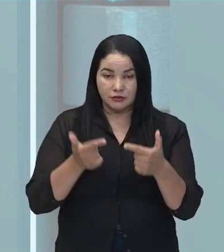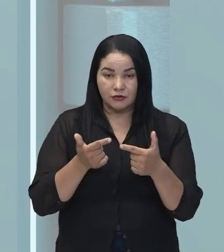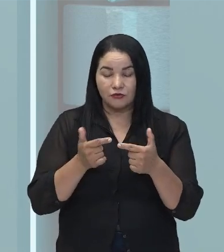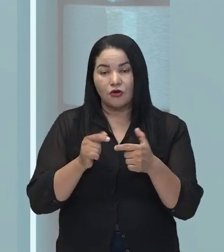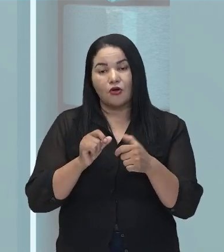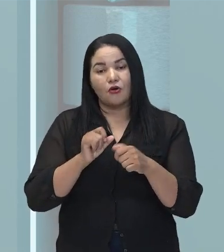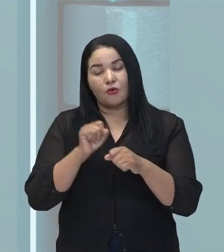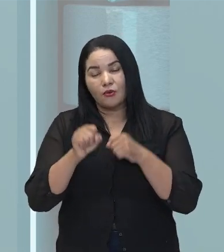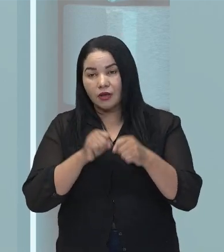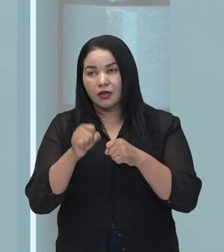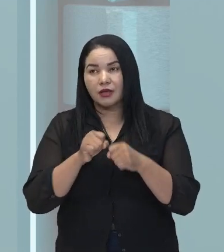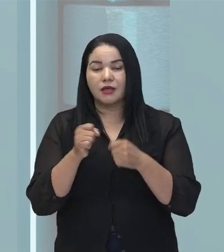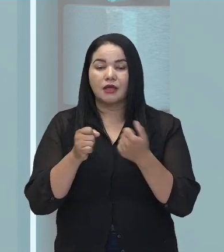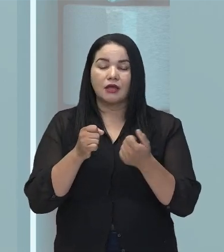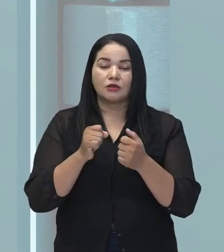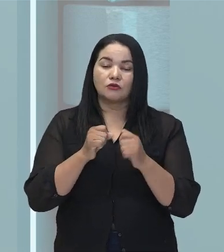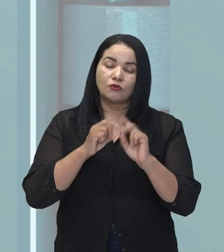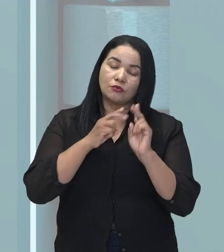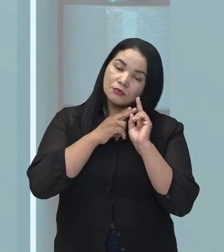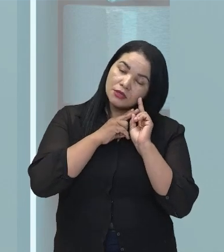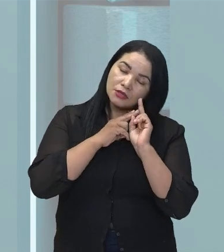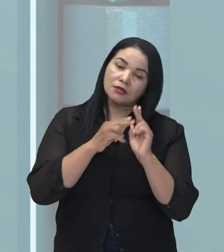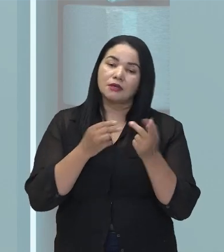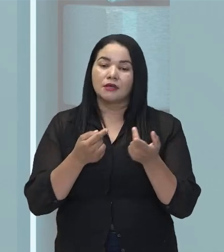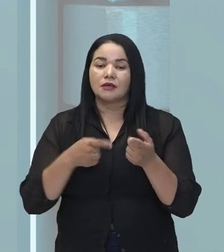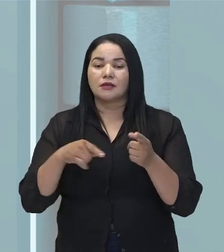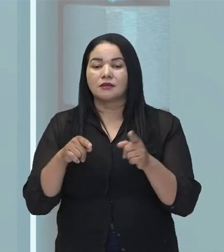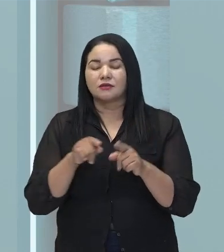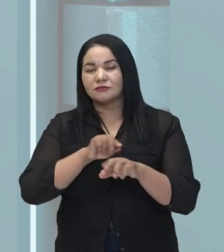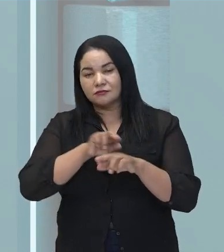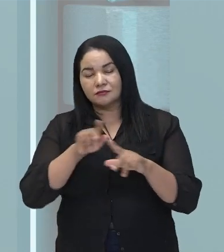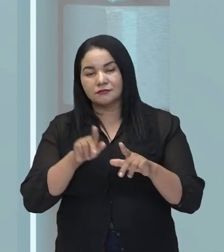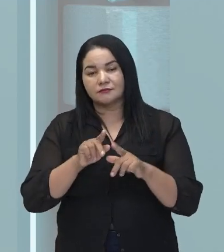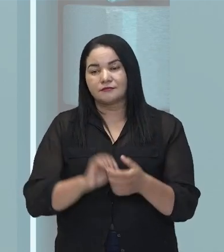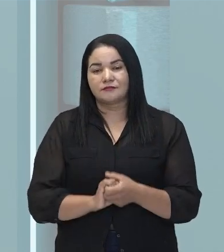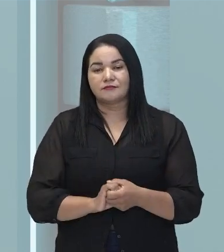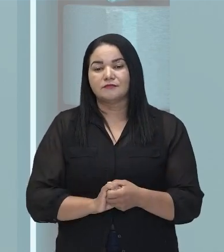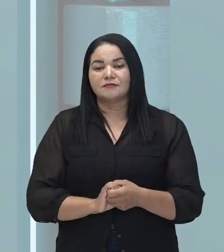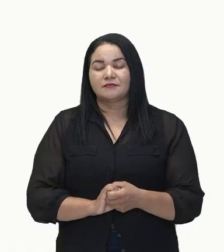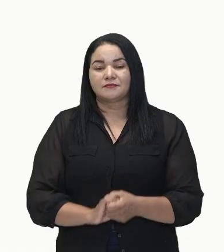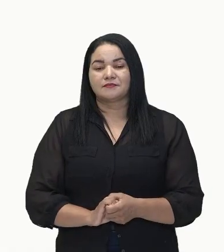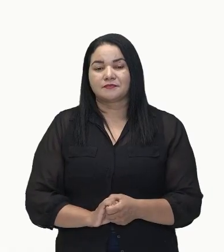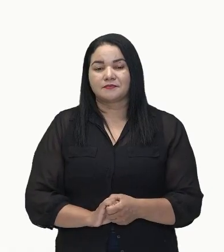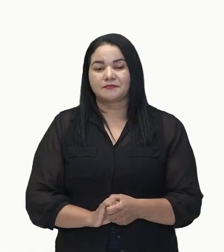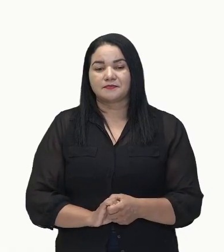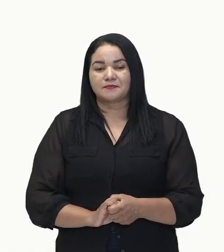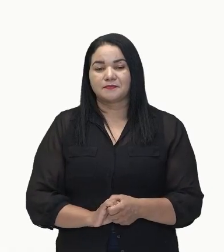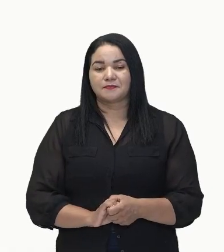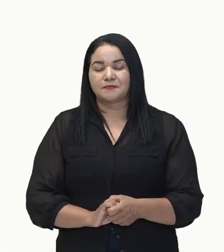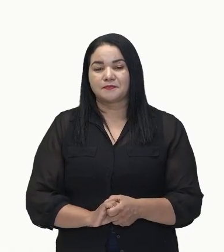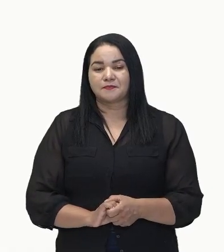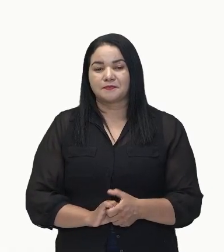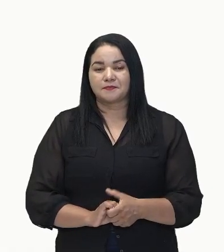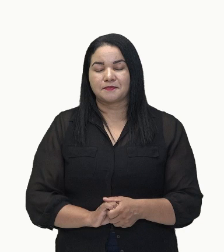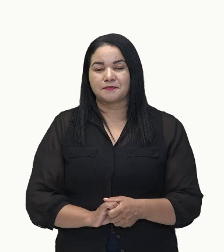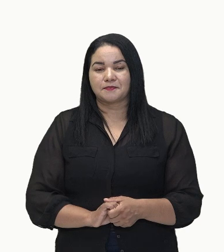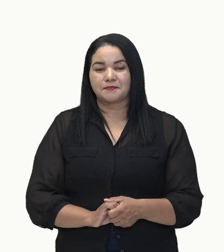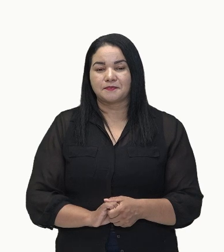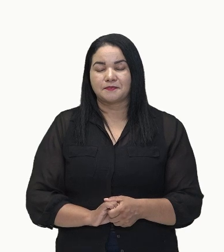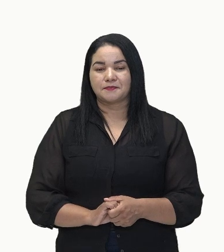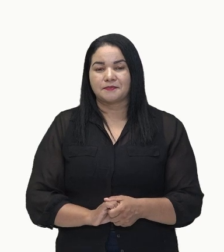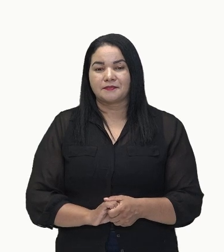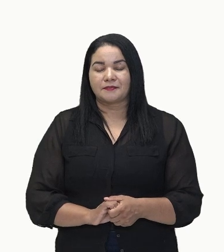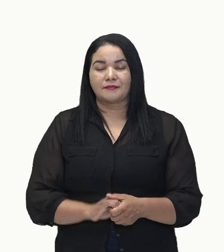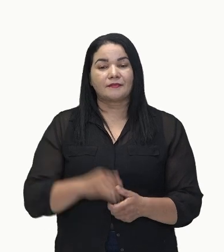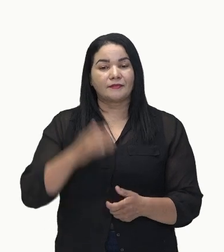dormir. Ok? Vamos lá. Vamos lá. Olha só o exemplo que eu trouxe para vocês aí. Vamos lá. Vamos prosseguir. Então, já sabemos aí que o